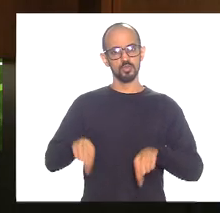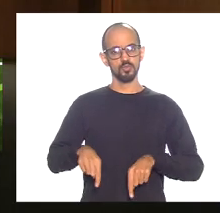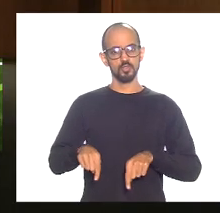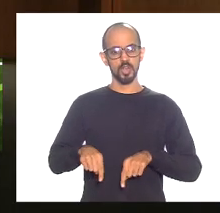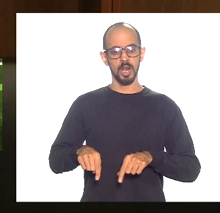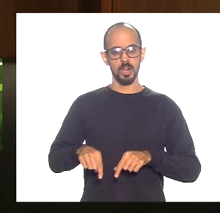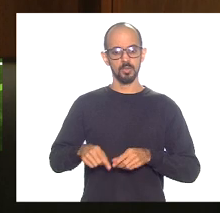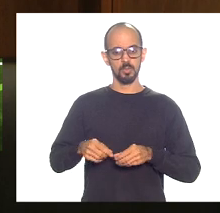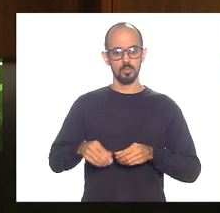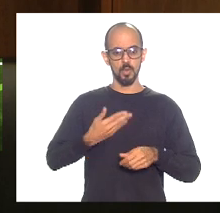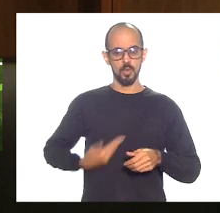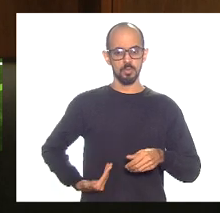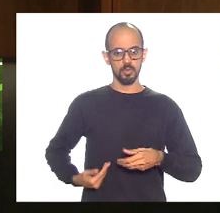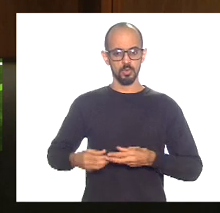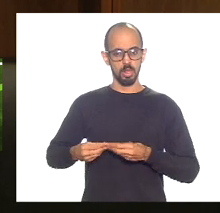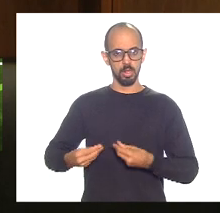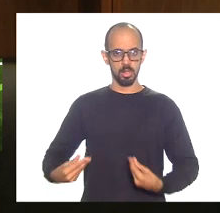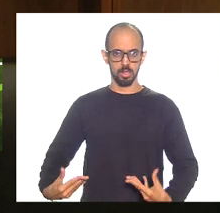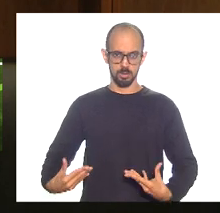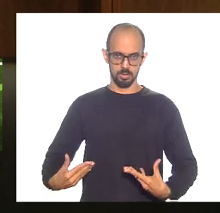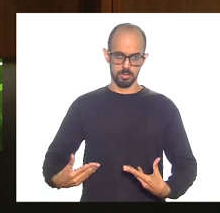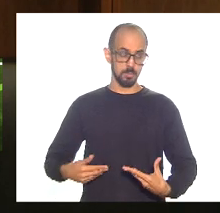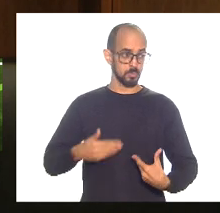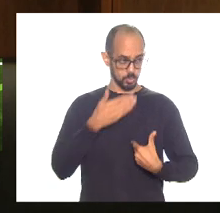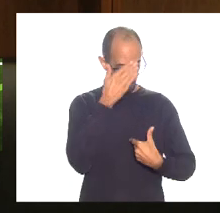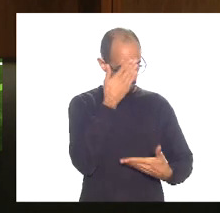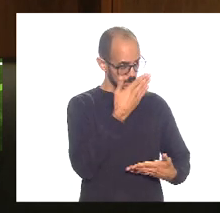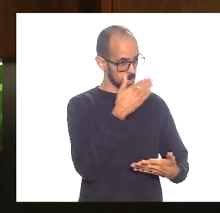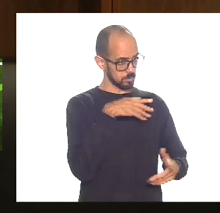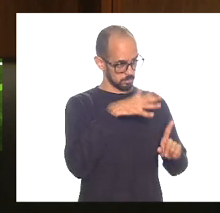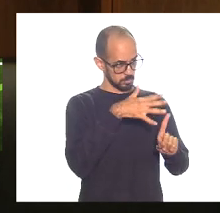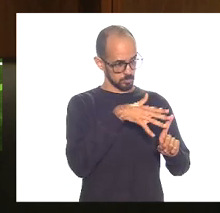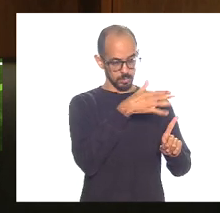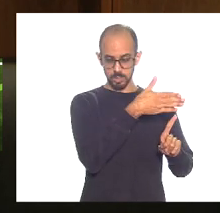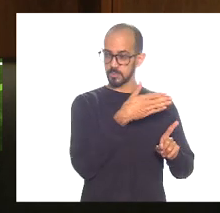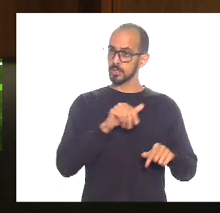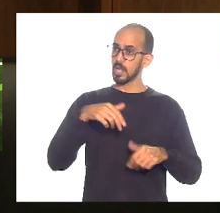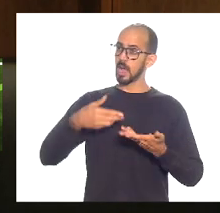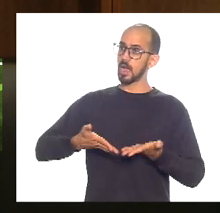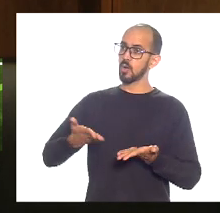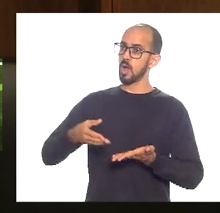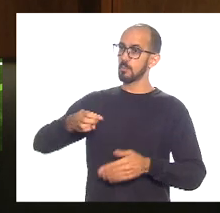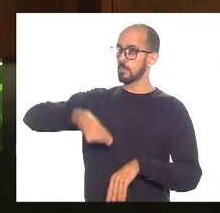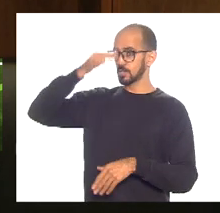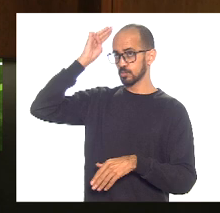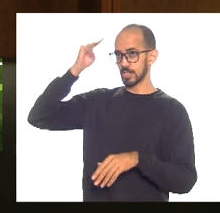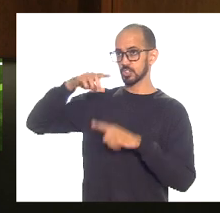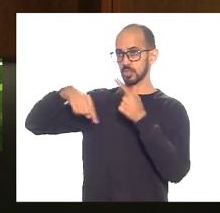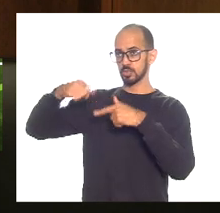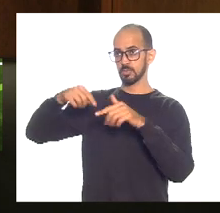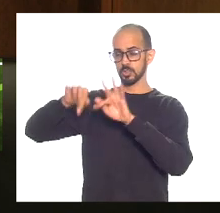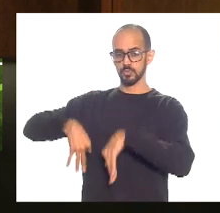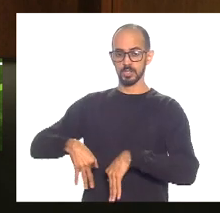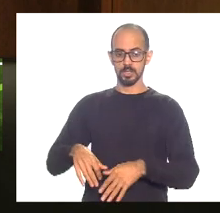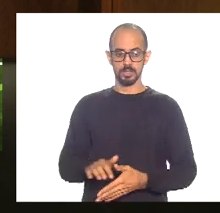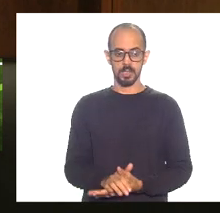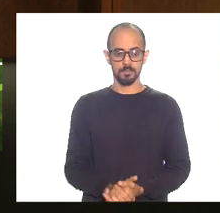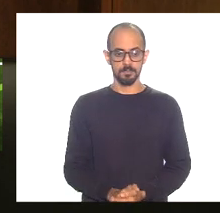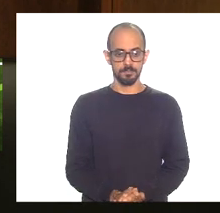obrigado pela utilização do tempo pelas palavras deputado Márcio Pacheco e vamos encerrar deputado Márcio